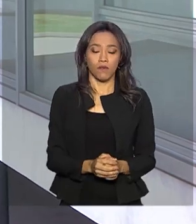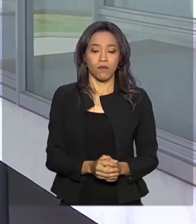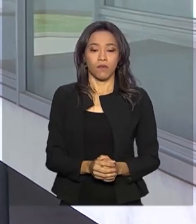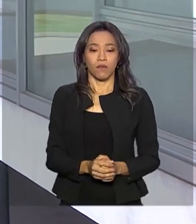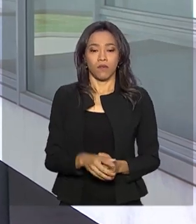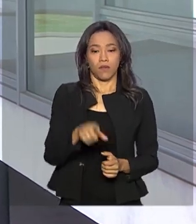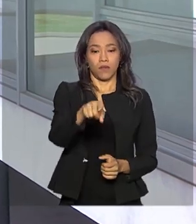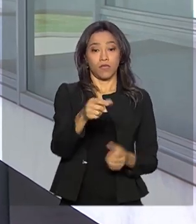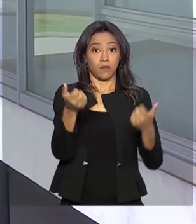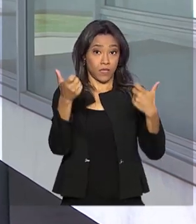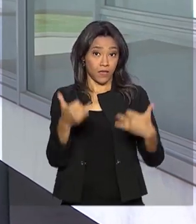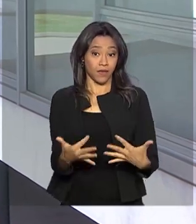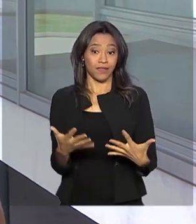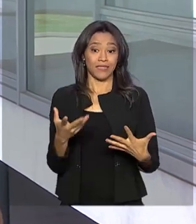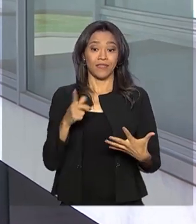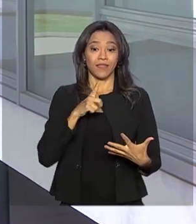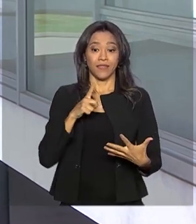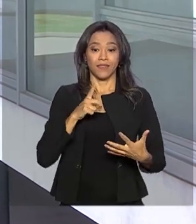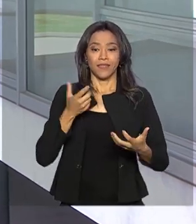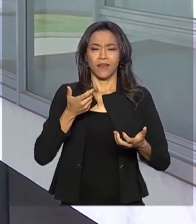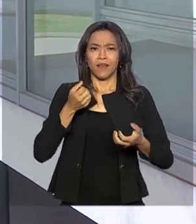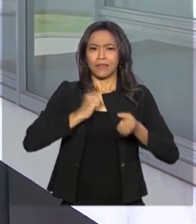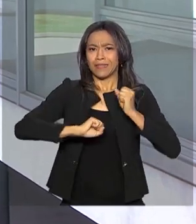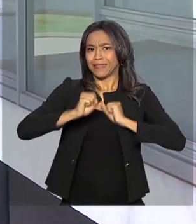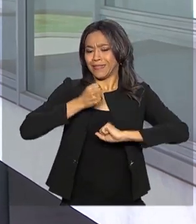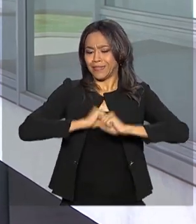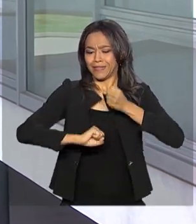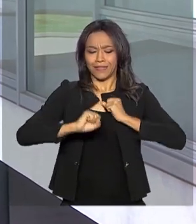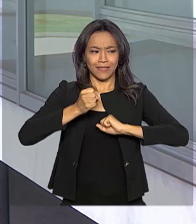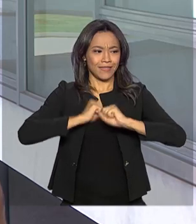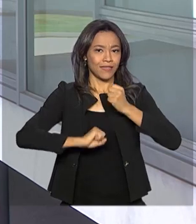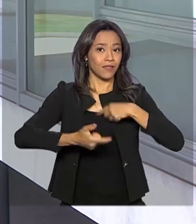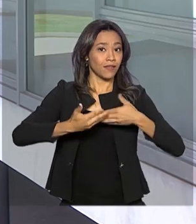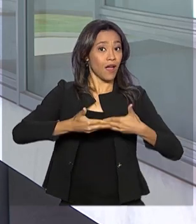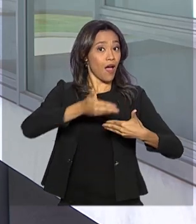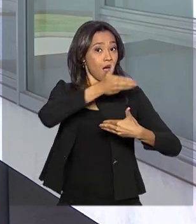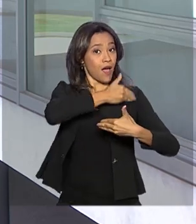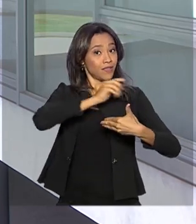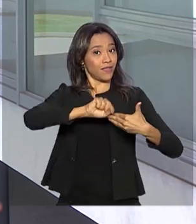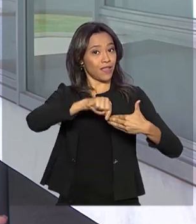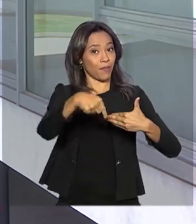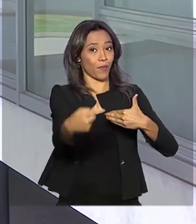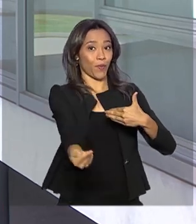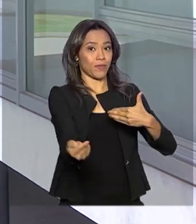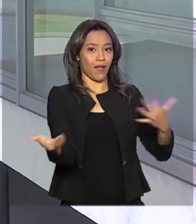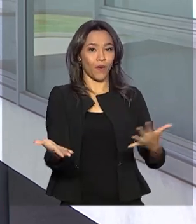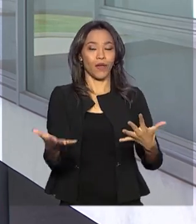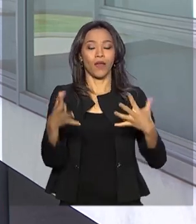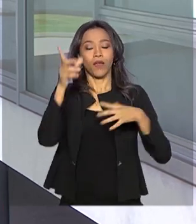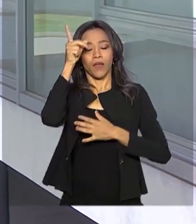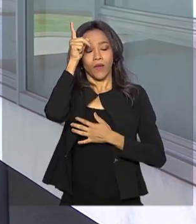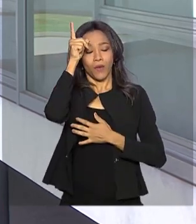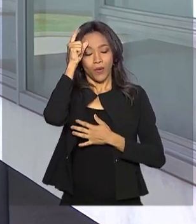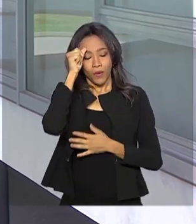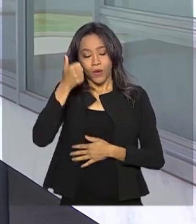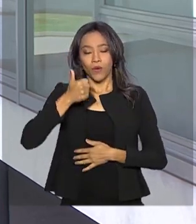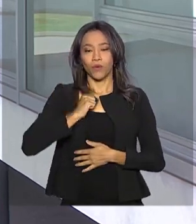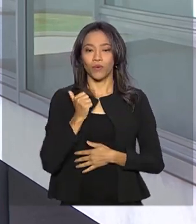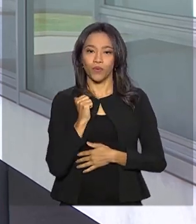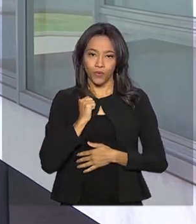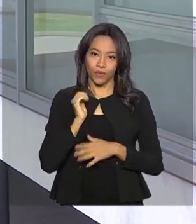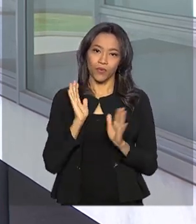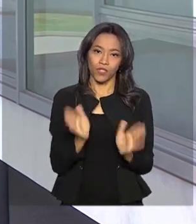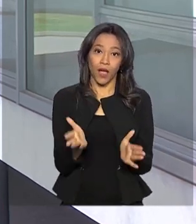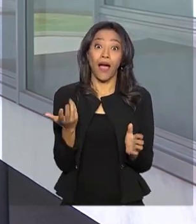Olha, muita ansiedade antes e depois da prova do Enem. A sensação agora é de dever cumprido e a expectativa dos estudantes